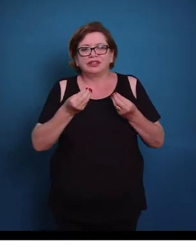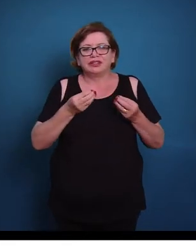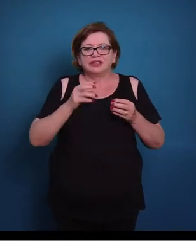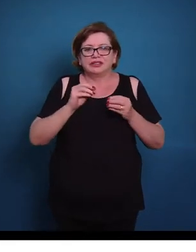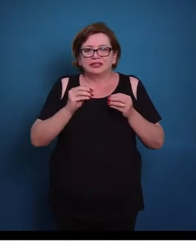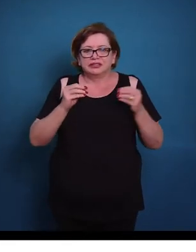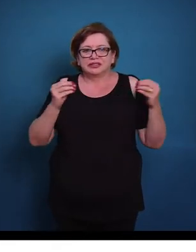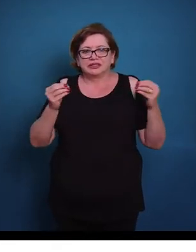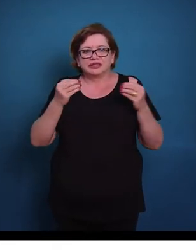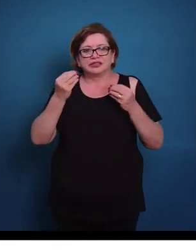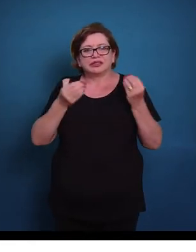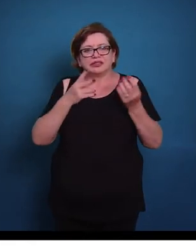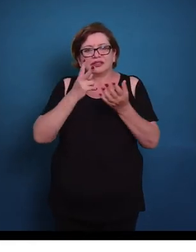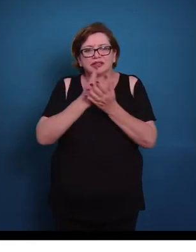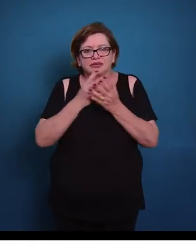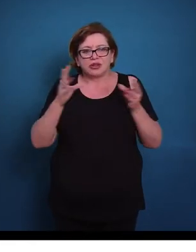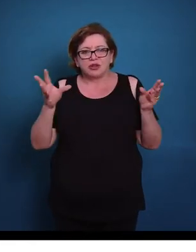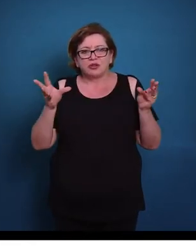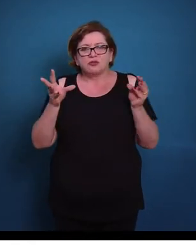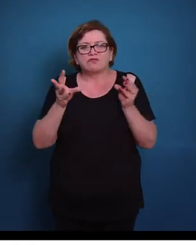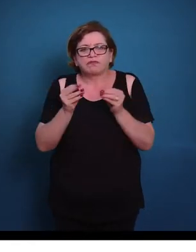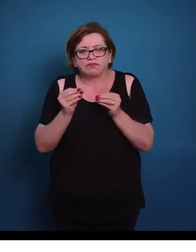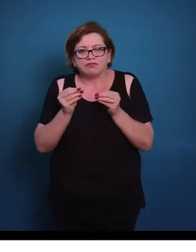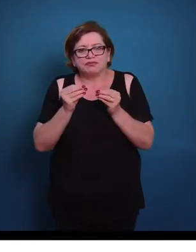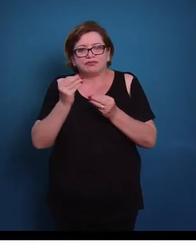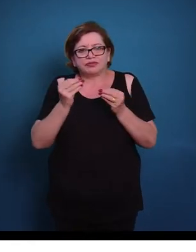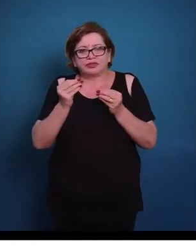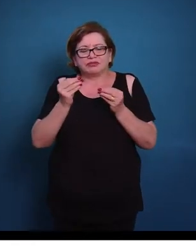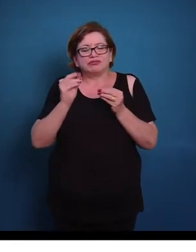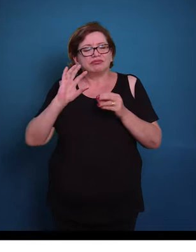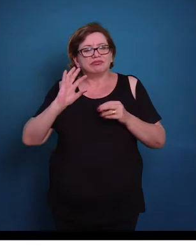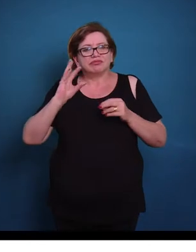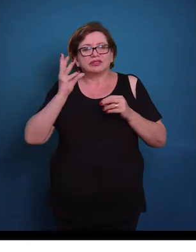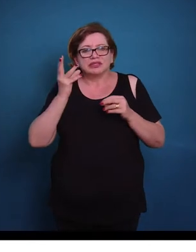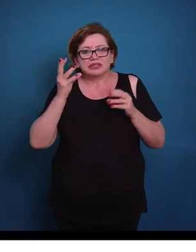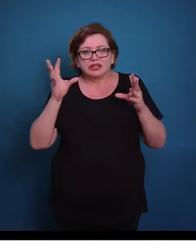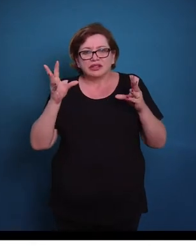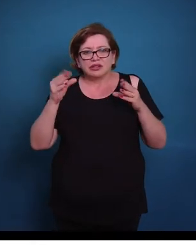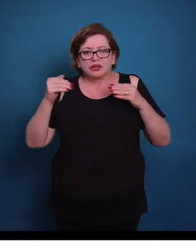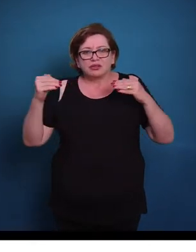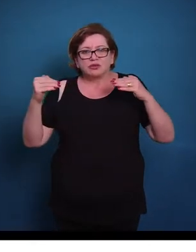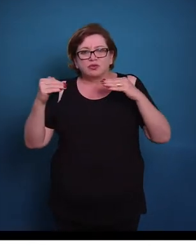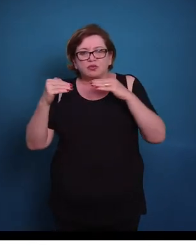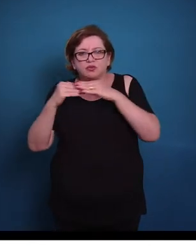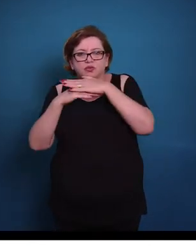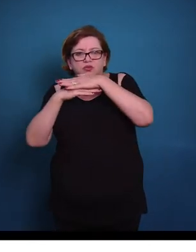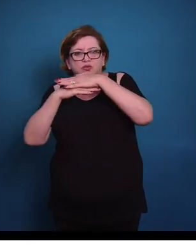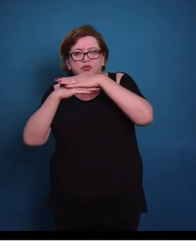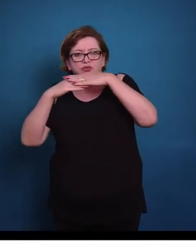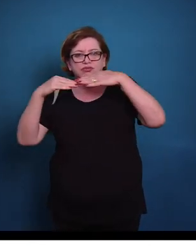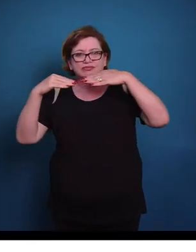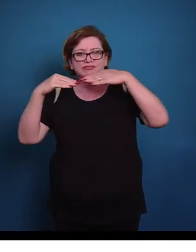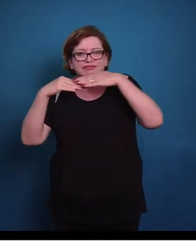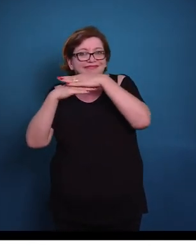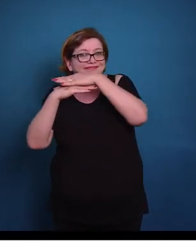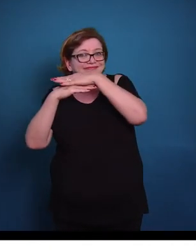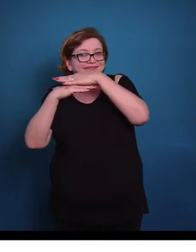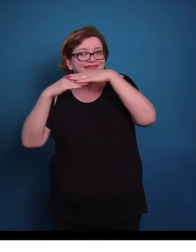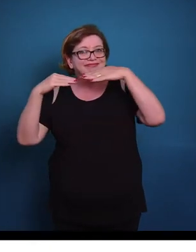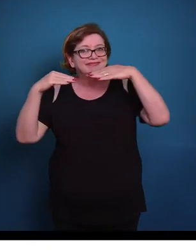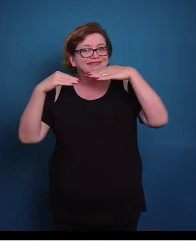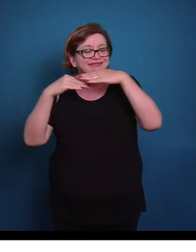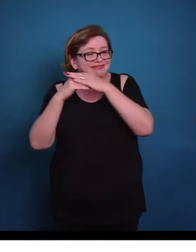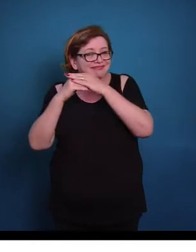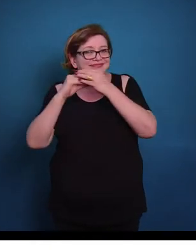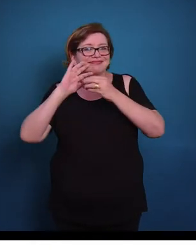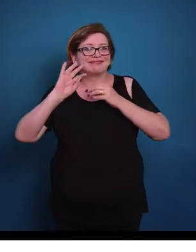sarcômero em si, a contração vai ocorrer quando esses filamentos, eles deslizarem uns sobre os outros. Então o que nós vamos ter aqui? Os